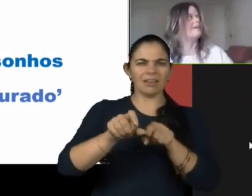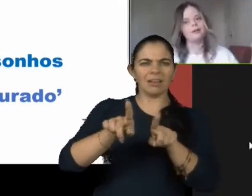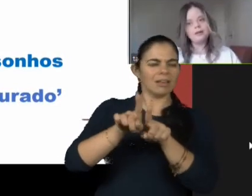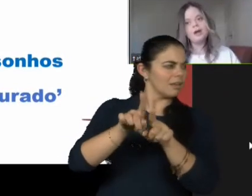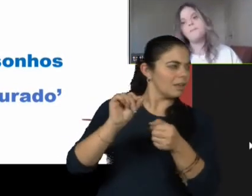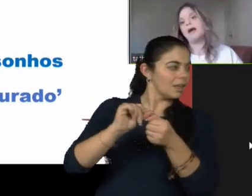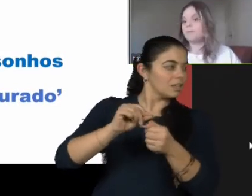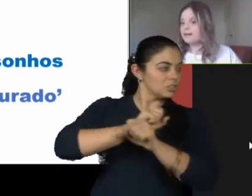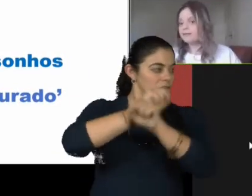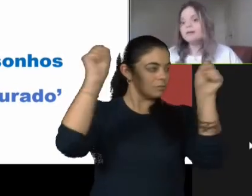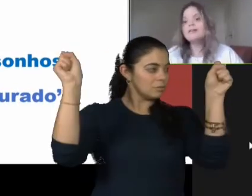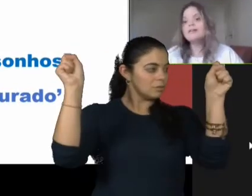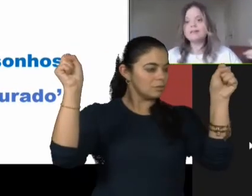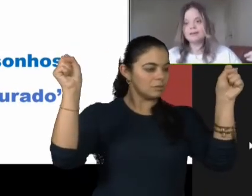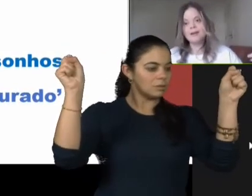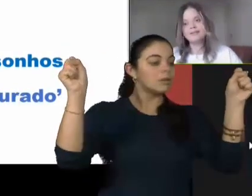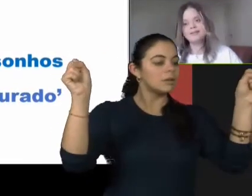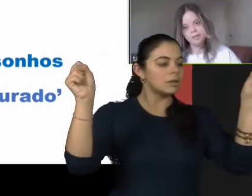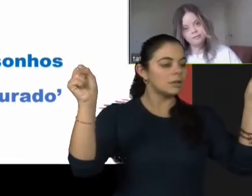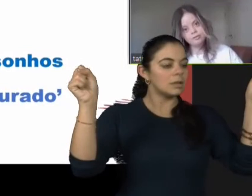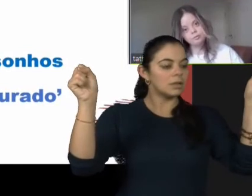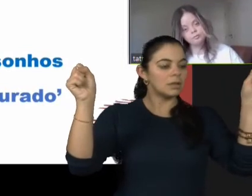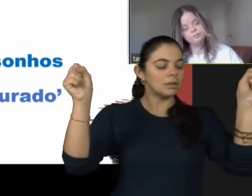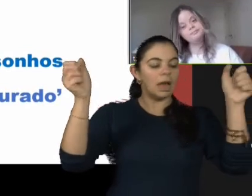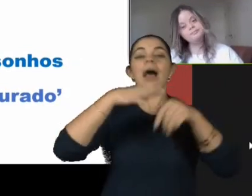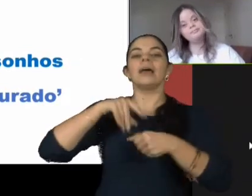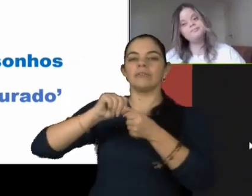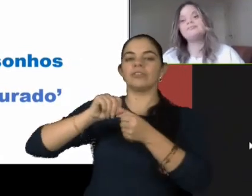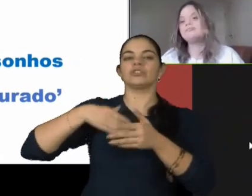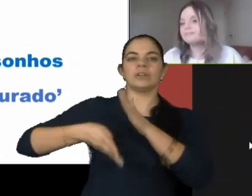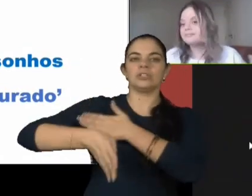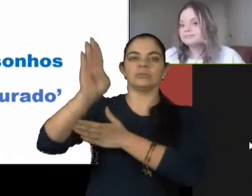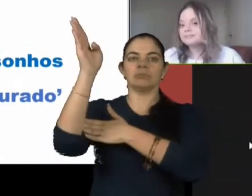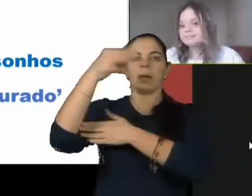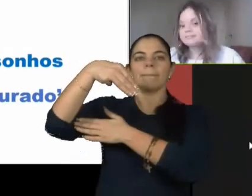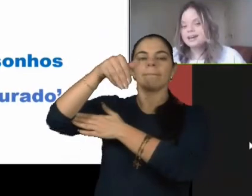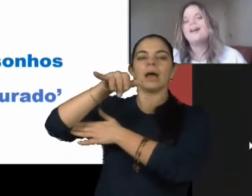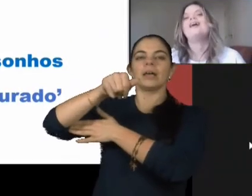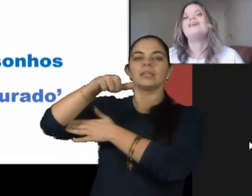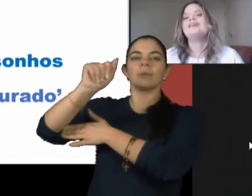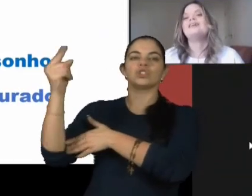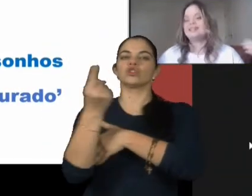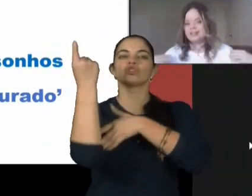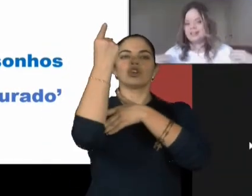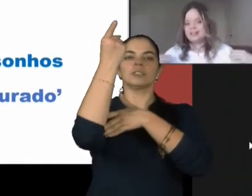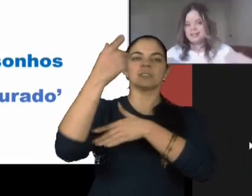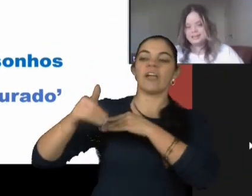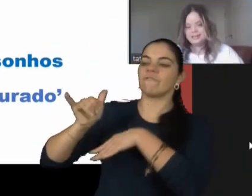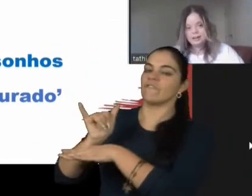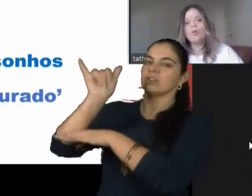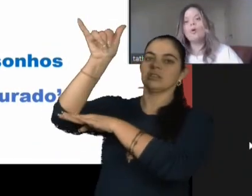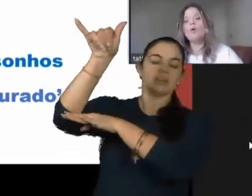13 de Miami para o sozinha para fazer pincel no Tio. Legal. Que orgulho. Vamos fechar.